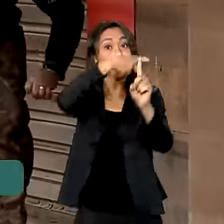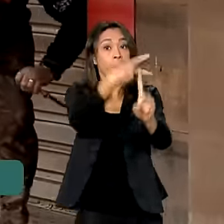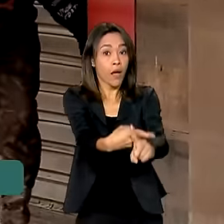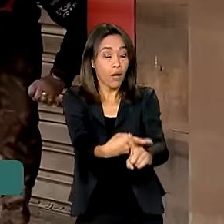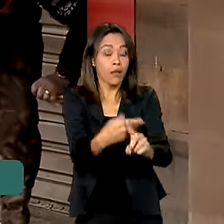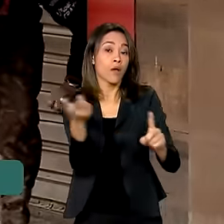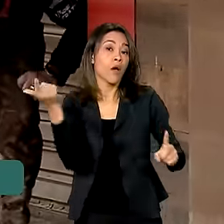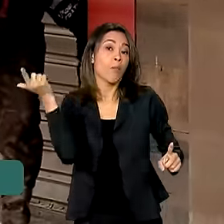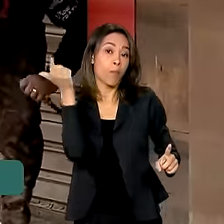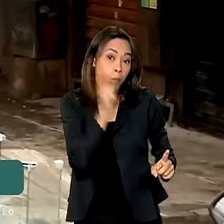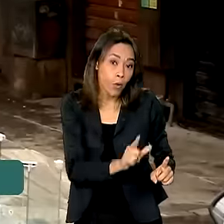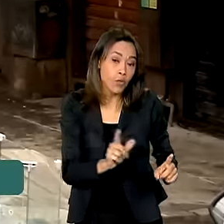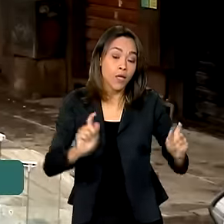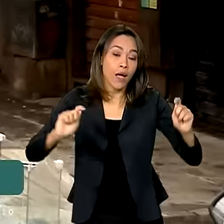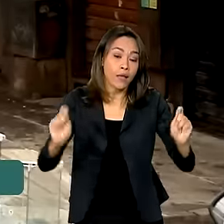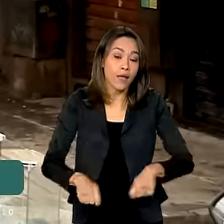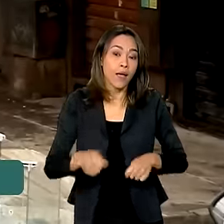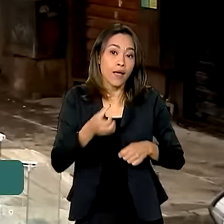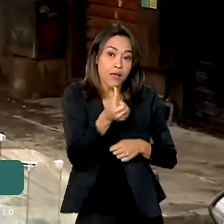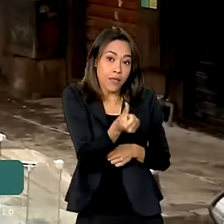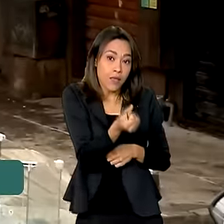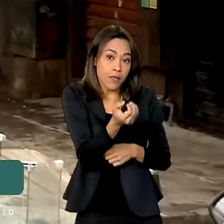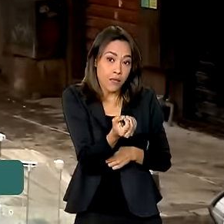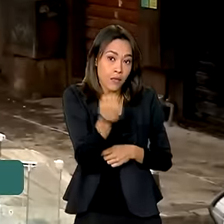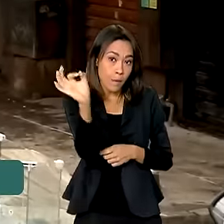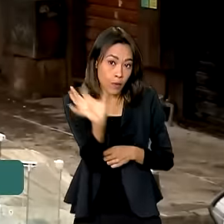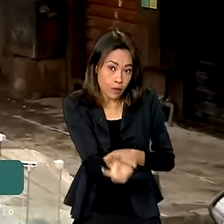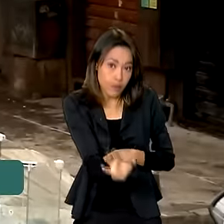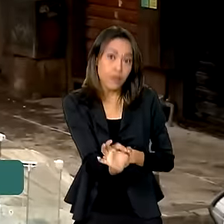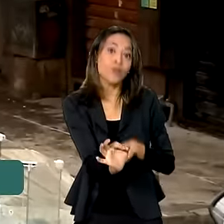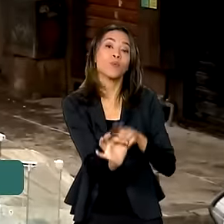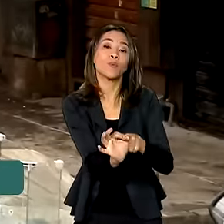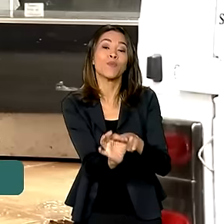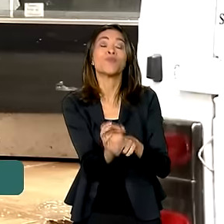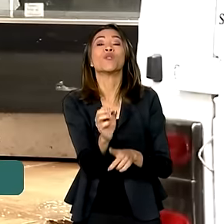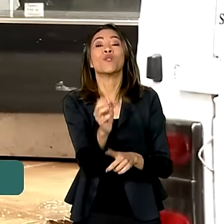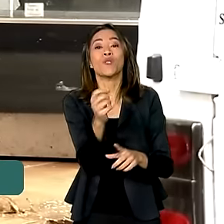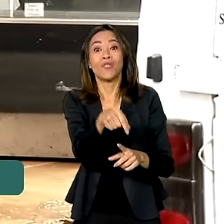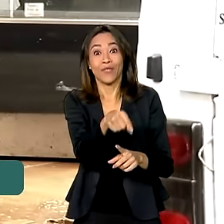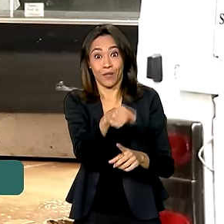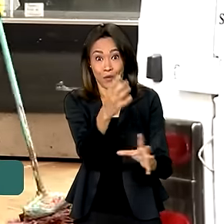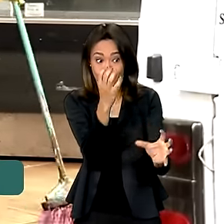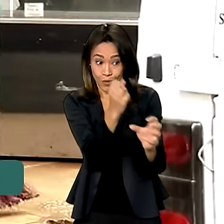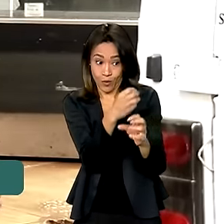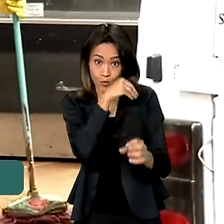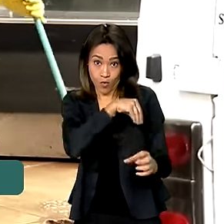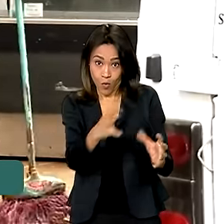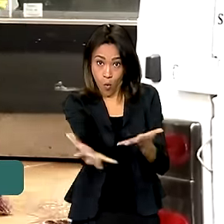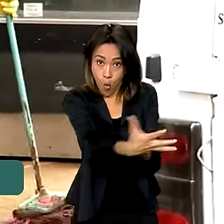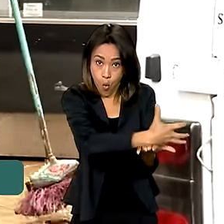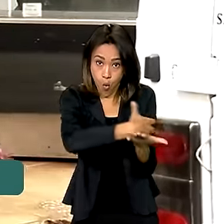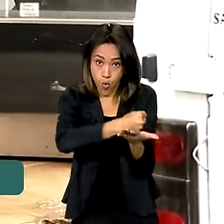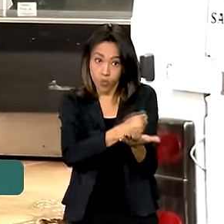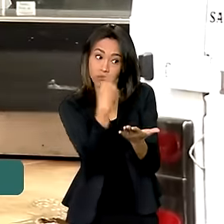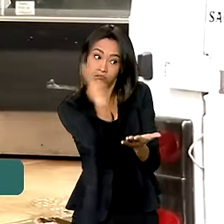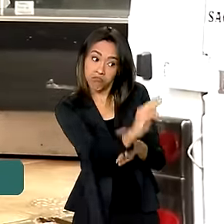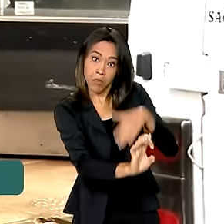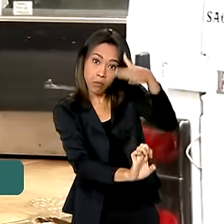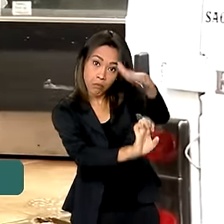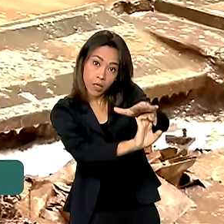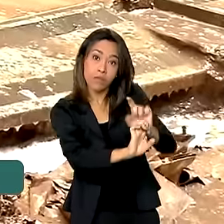podendo chegar a até 60% da receita bruta do ano anterior. O Ministério do